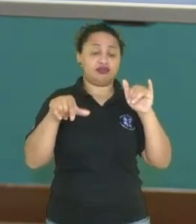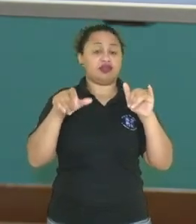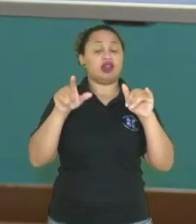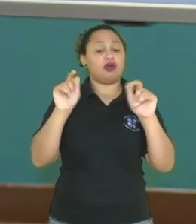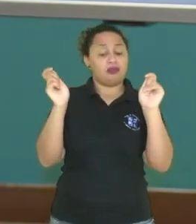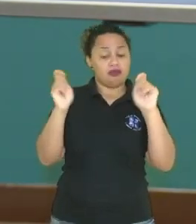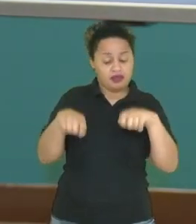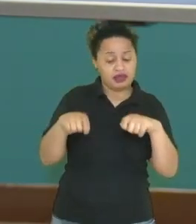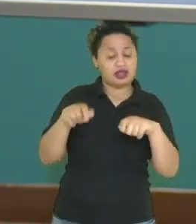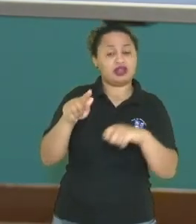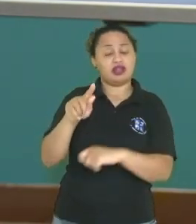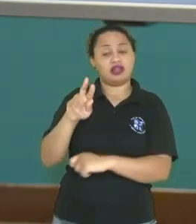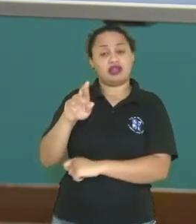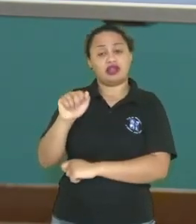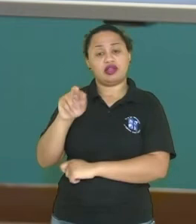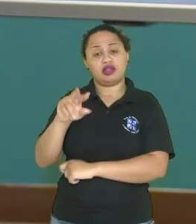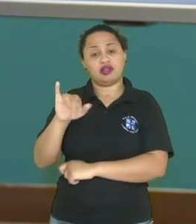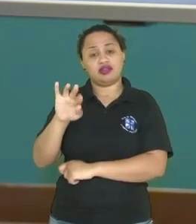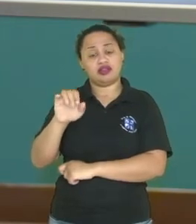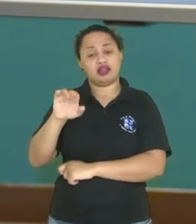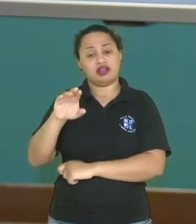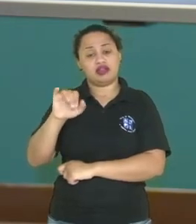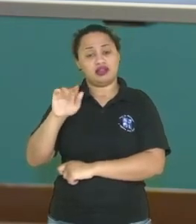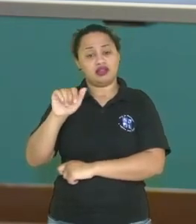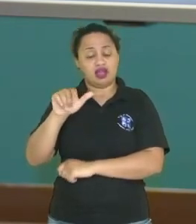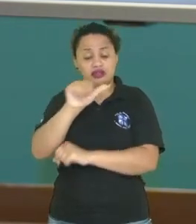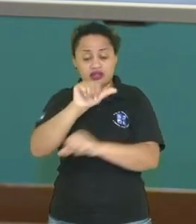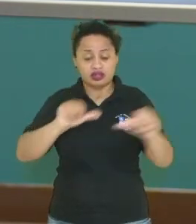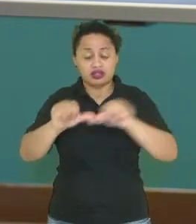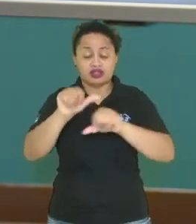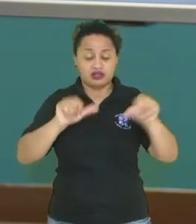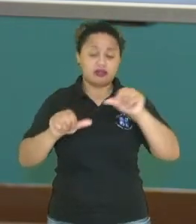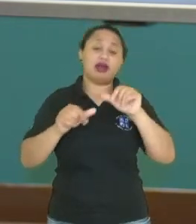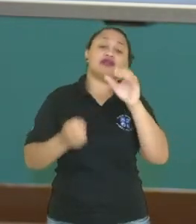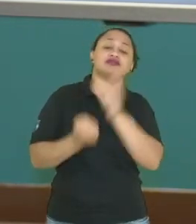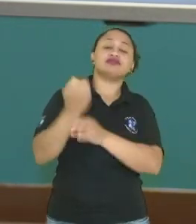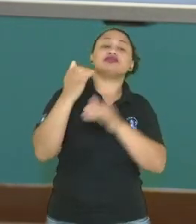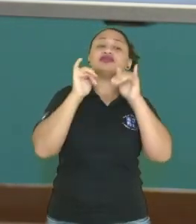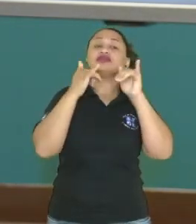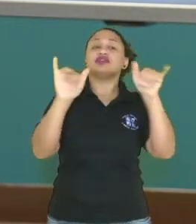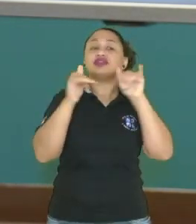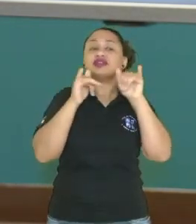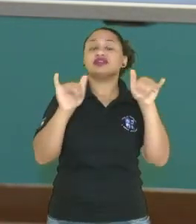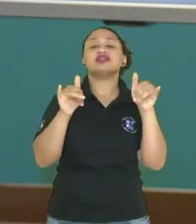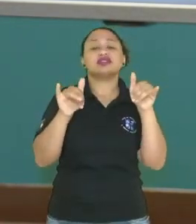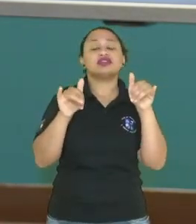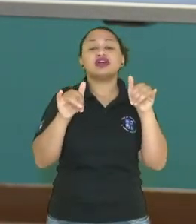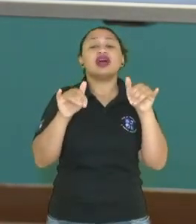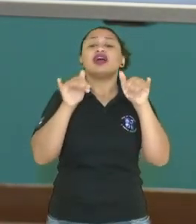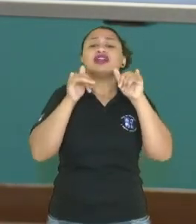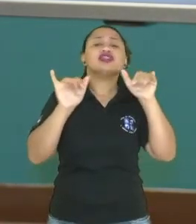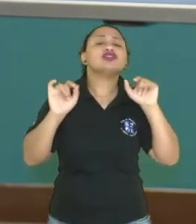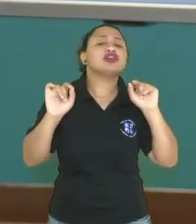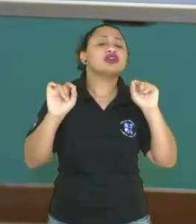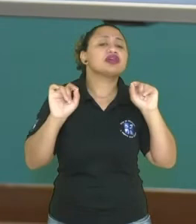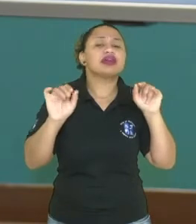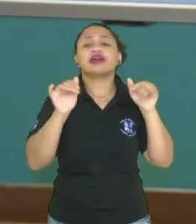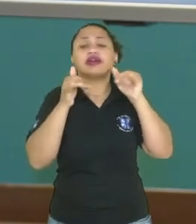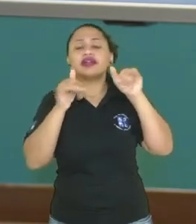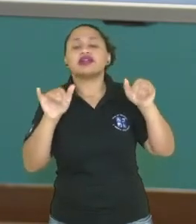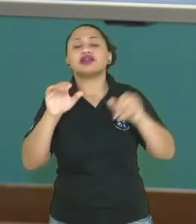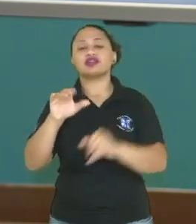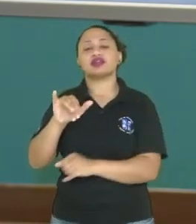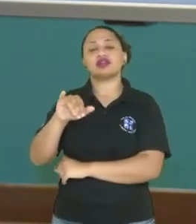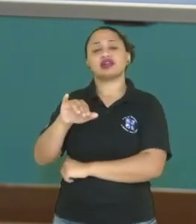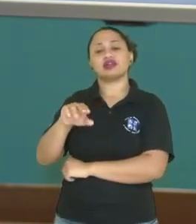potencial gravitacional, ela é transformada, ela é convertida em uma outra energia. Qual que é a energia? A energia cinética, né, está